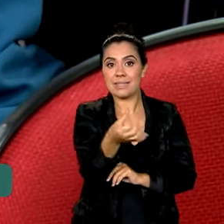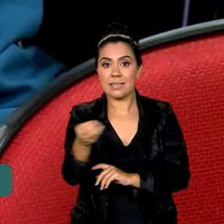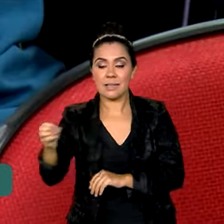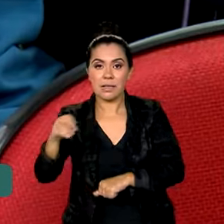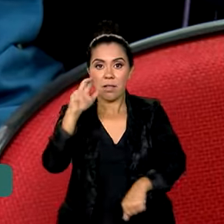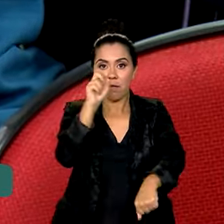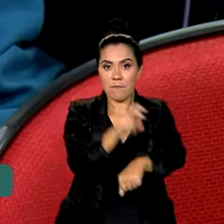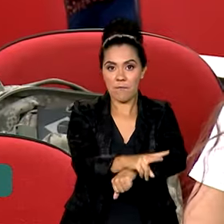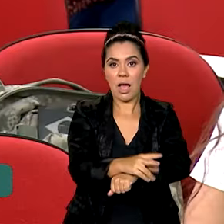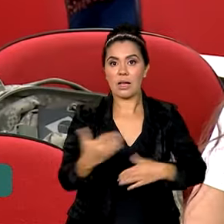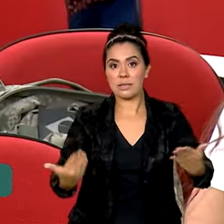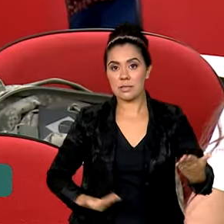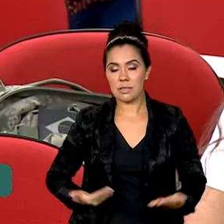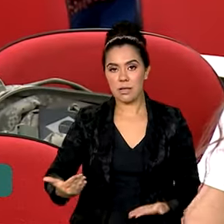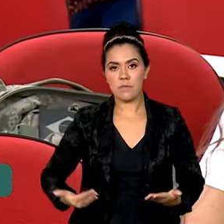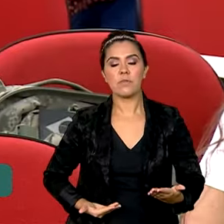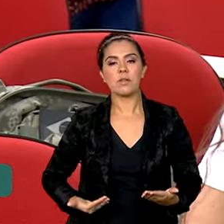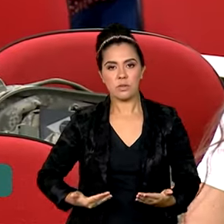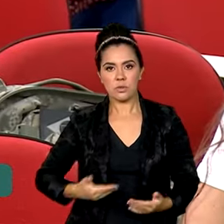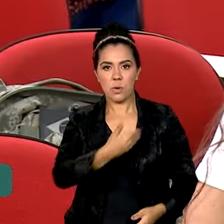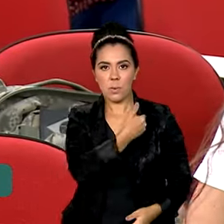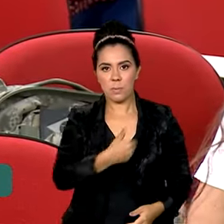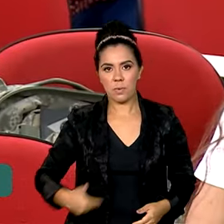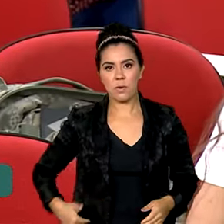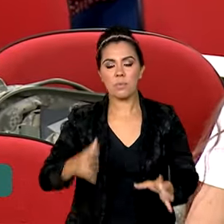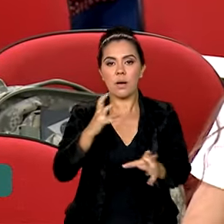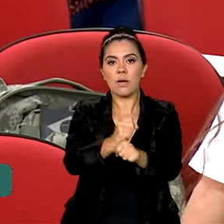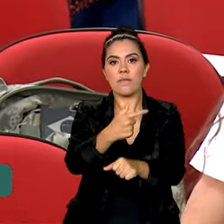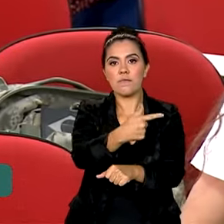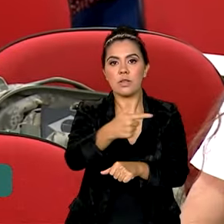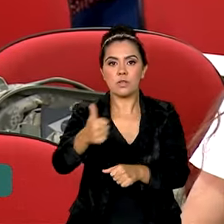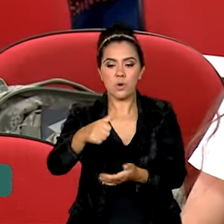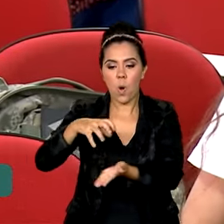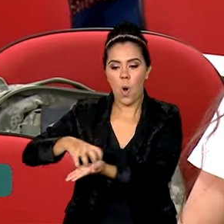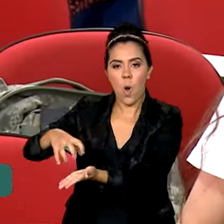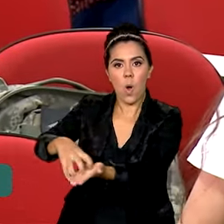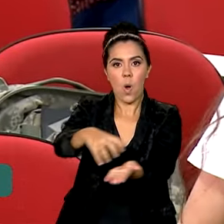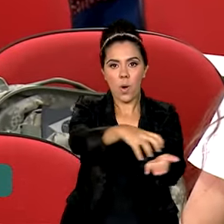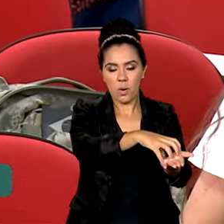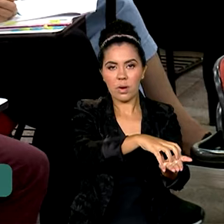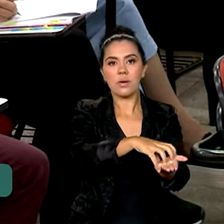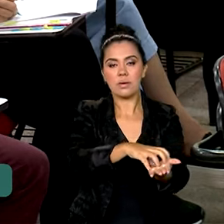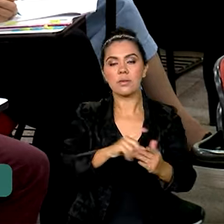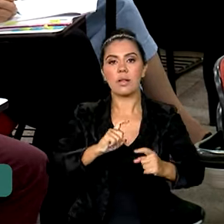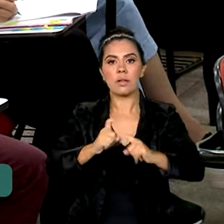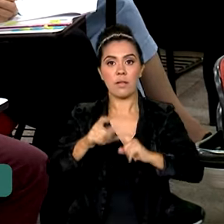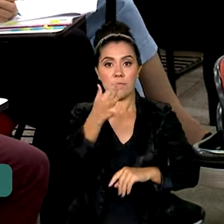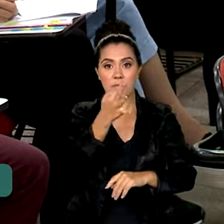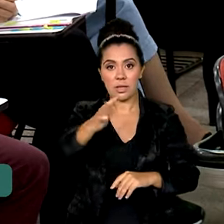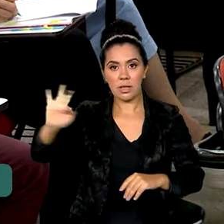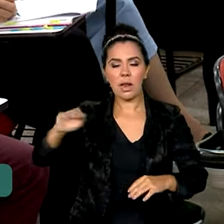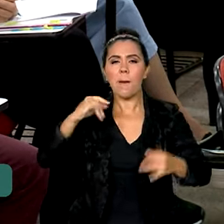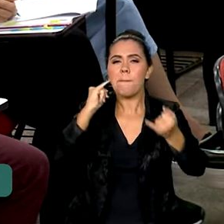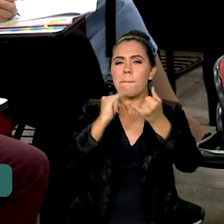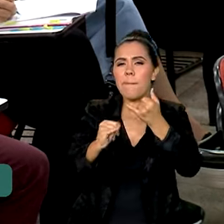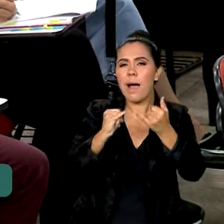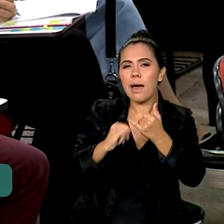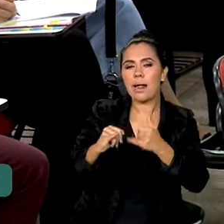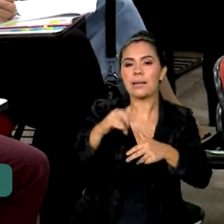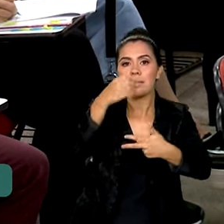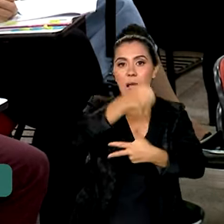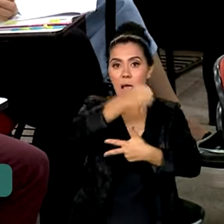serviço público para 21 órgãos da administração federal. Inspirado no Enem, o concurso traz um modelo